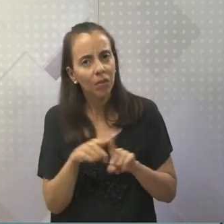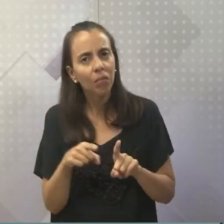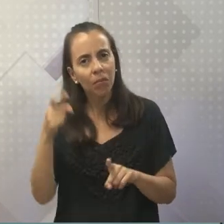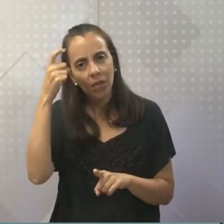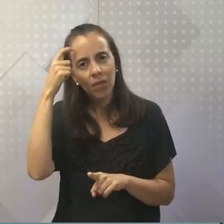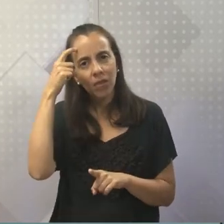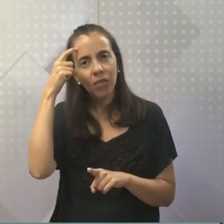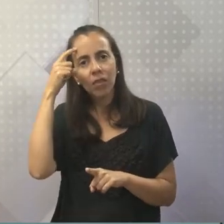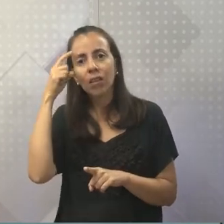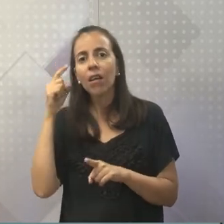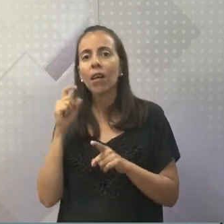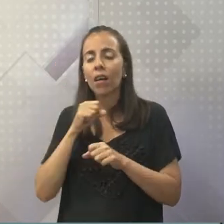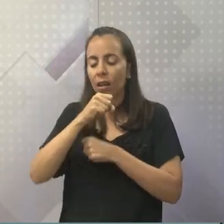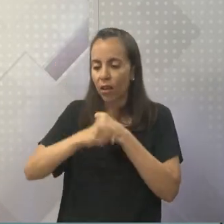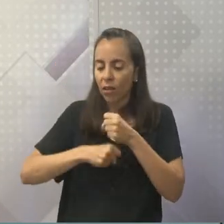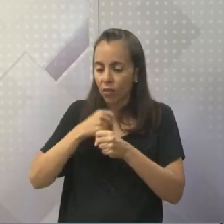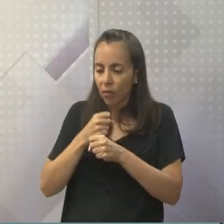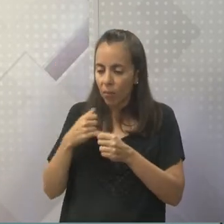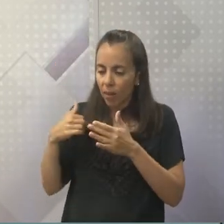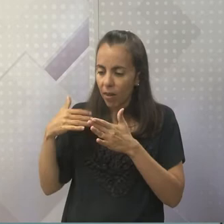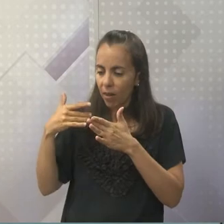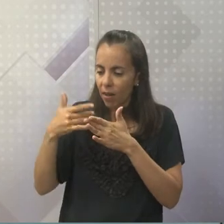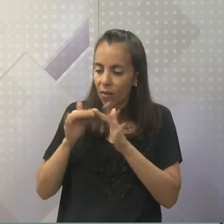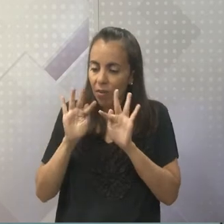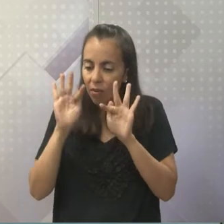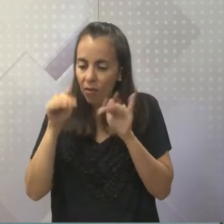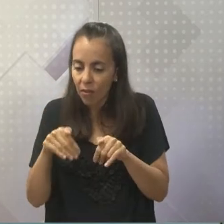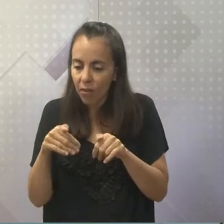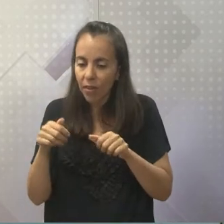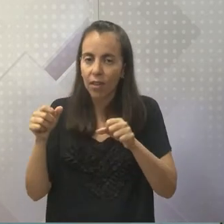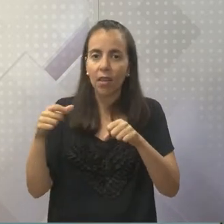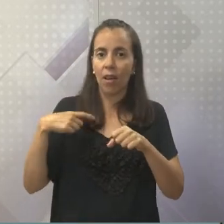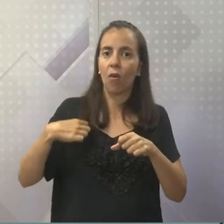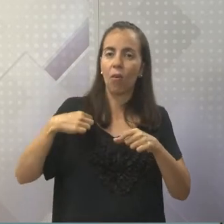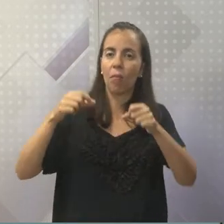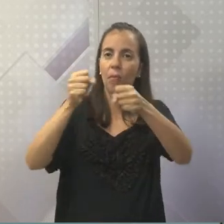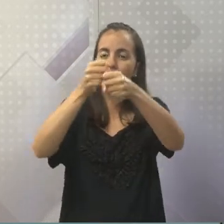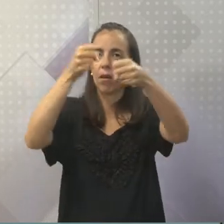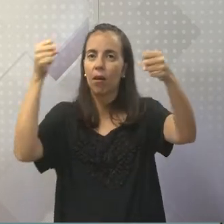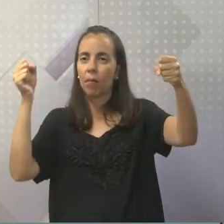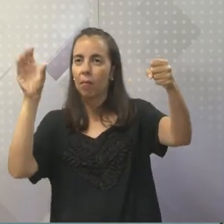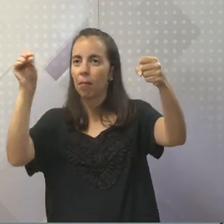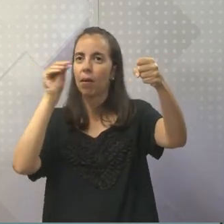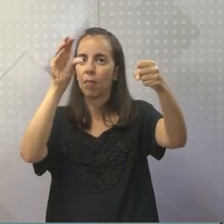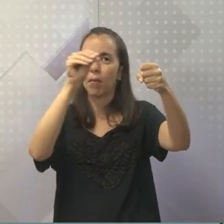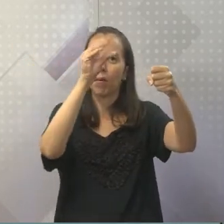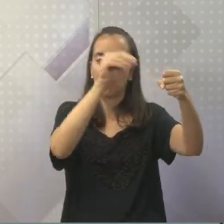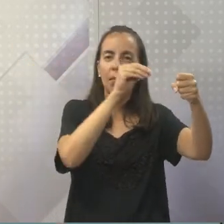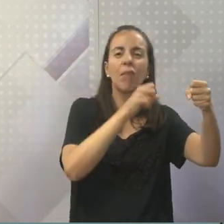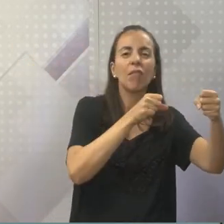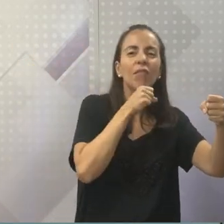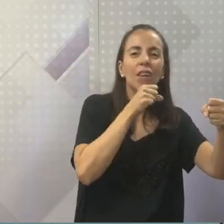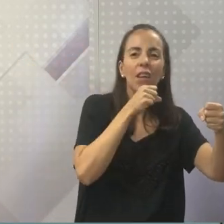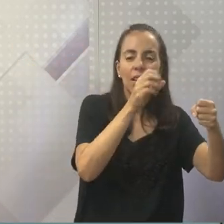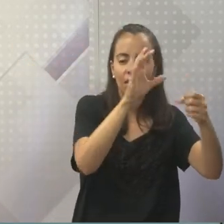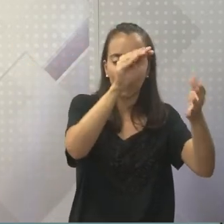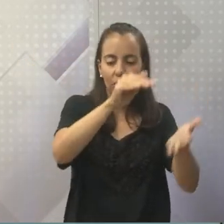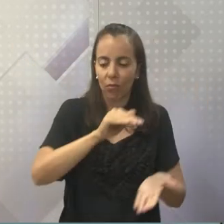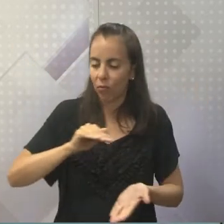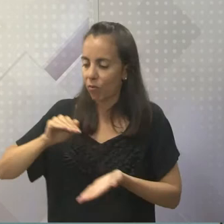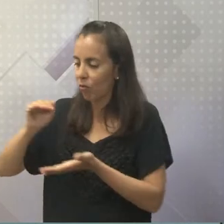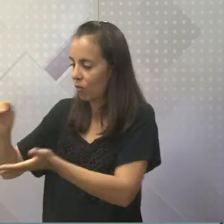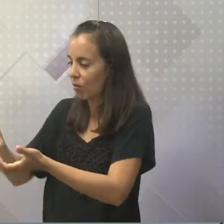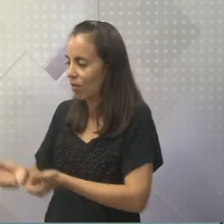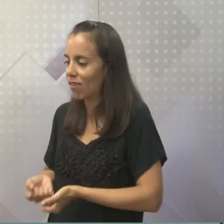Final de ano chega, a gente pega o guarda-roupa, tira as roupas que não servem mais, pega o brinquedo dos meninos que não servem mais,